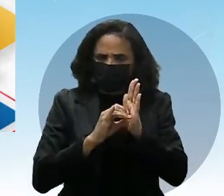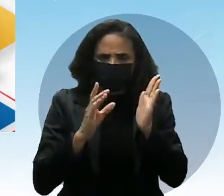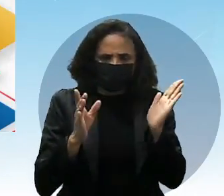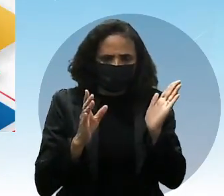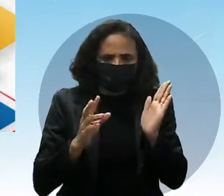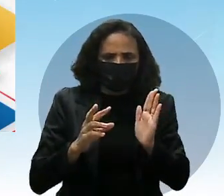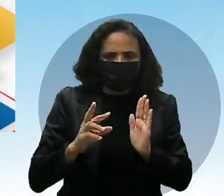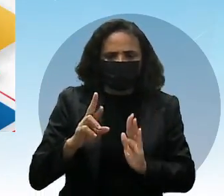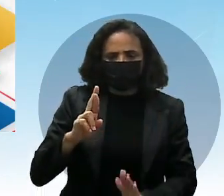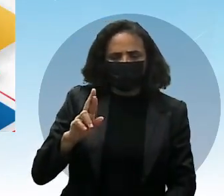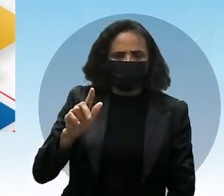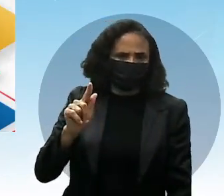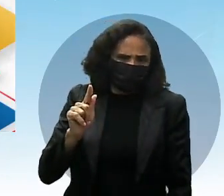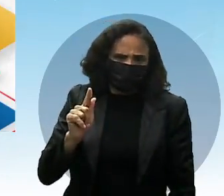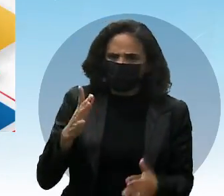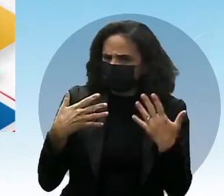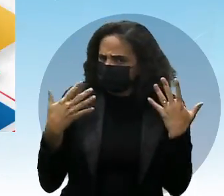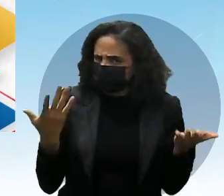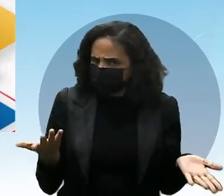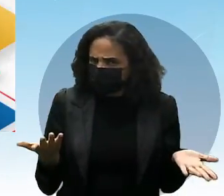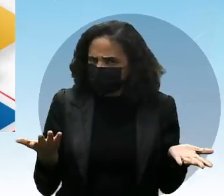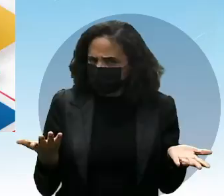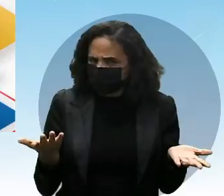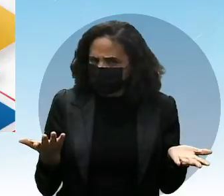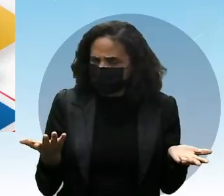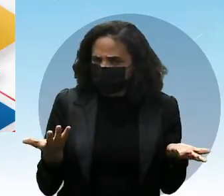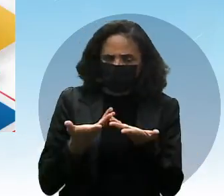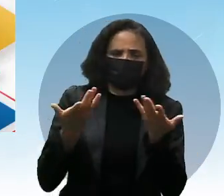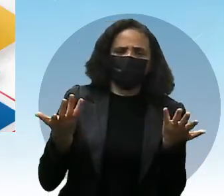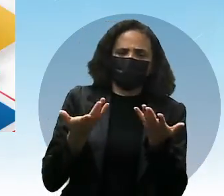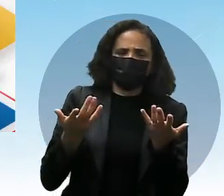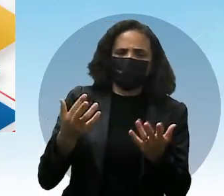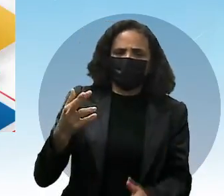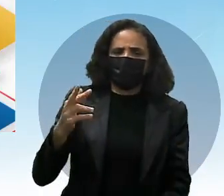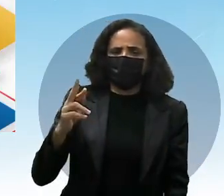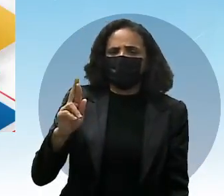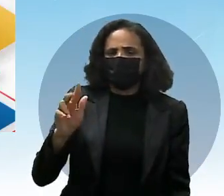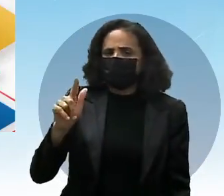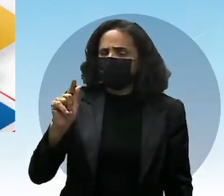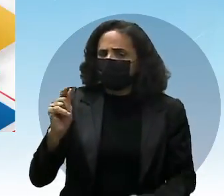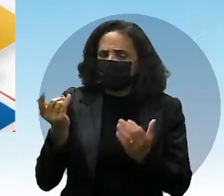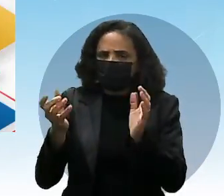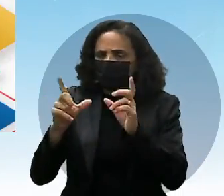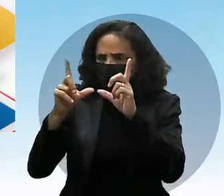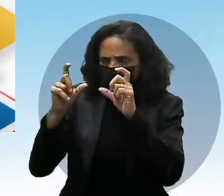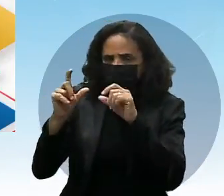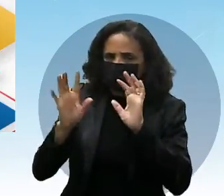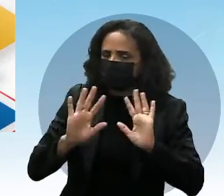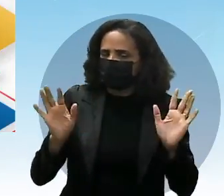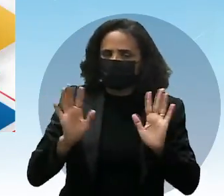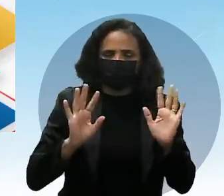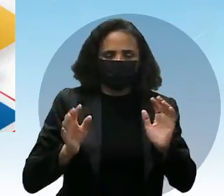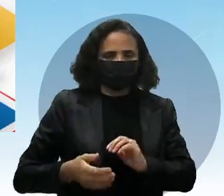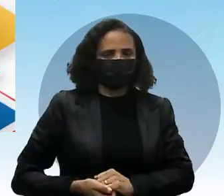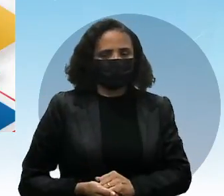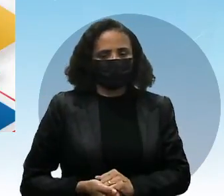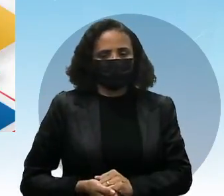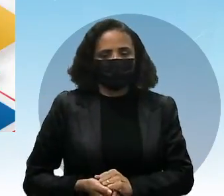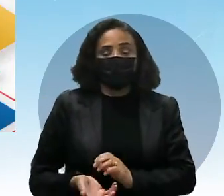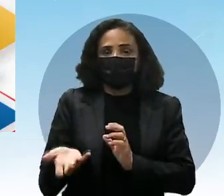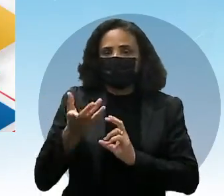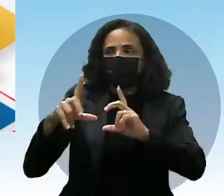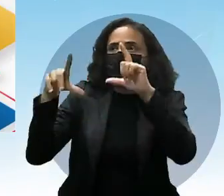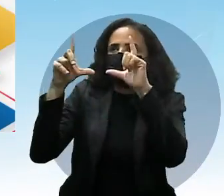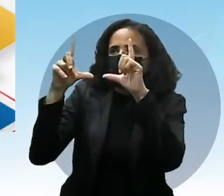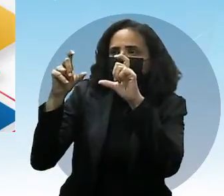Atualizar a sua cédula de identidade? Não. Se ele vai postar uma foto, né? Porque ele